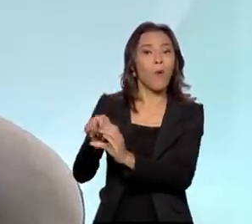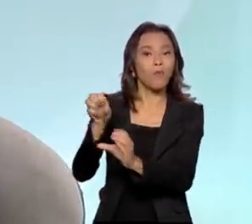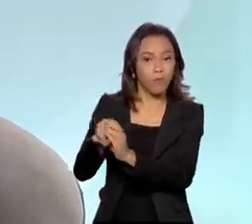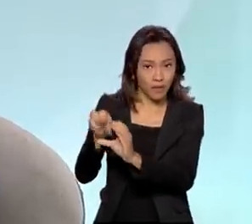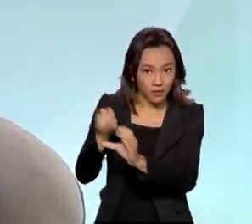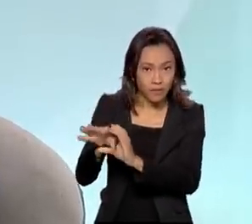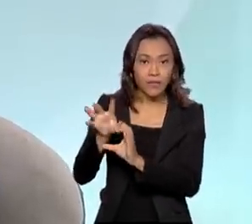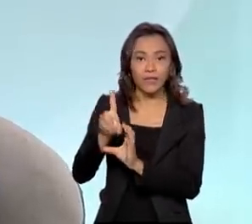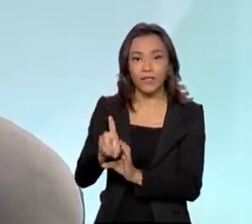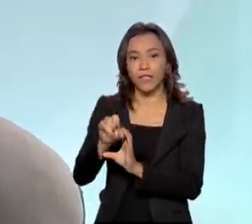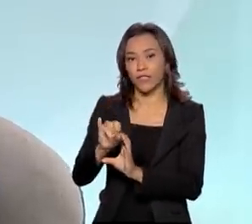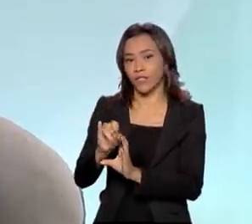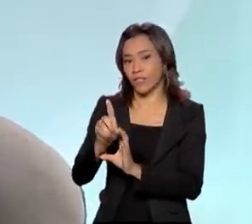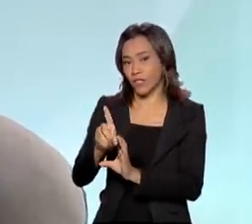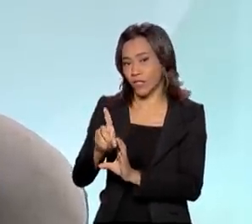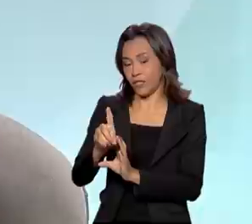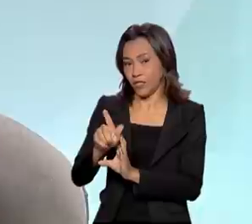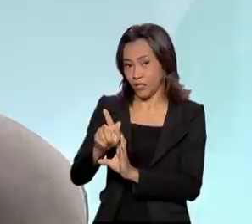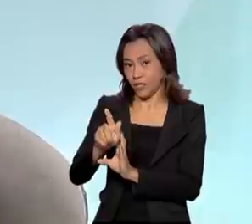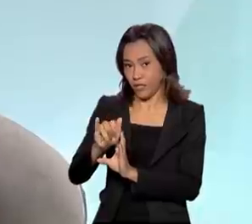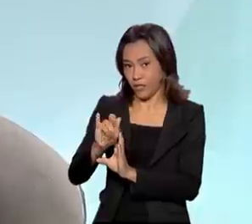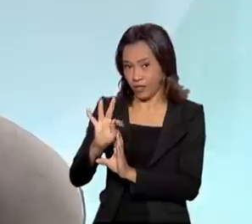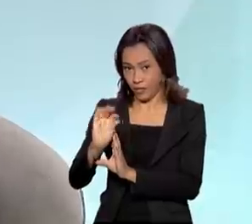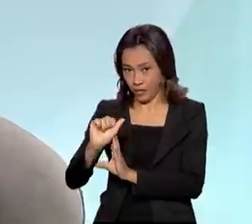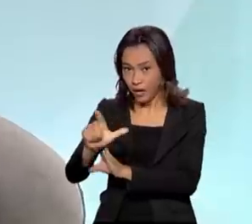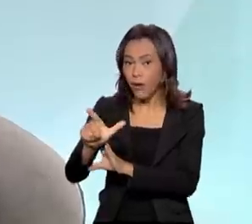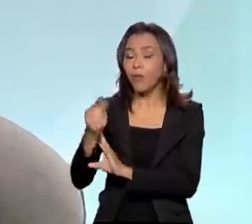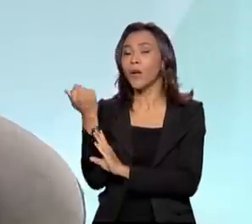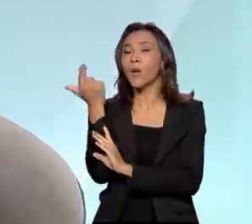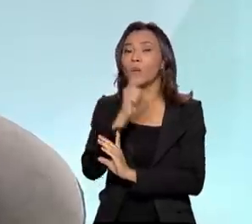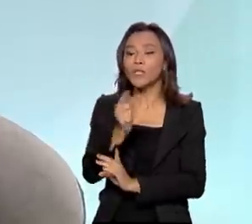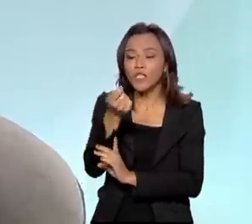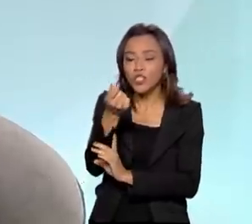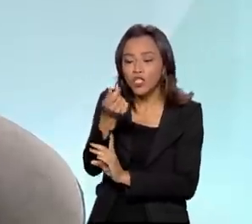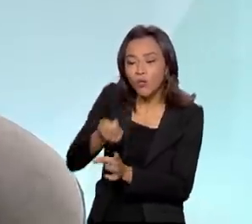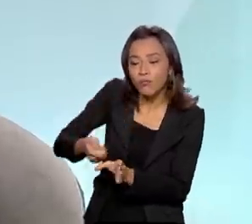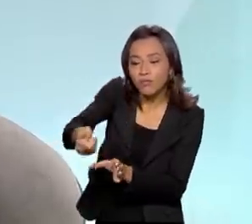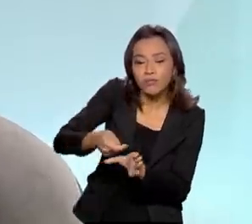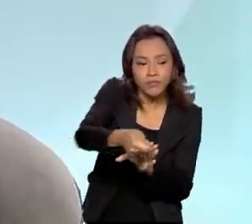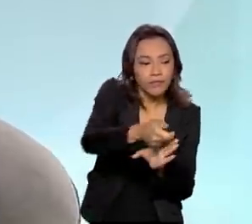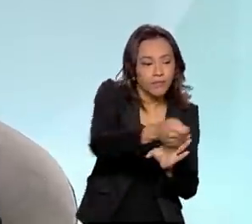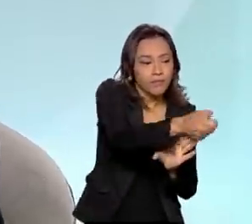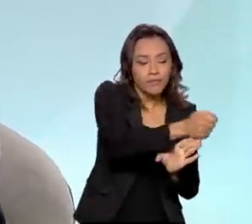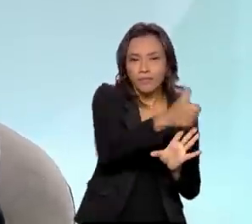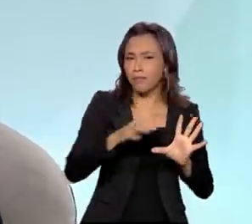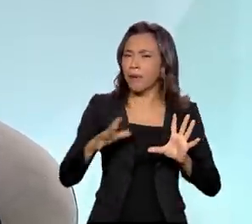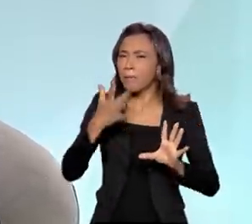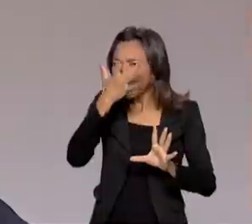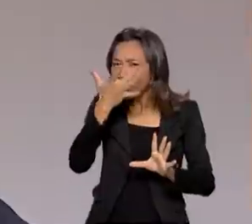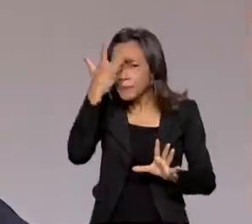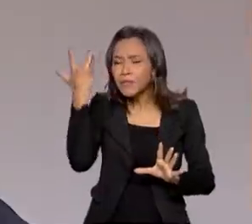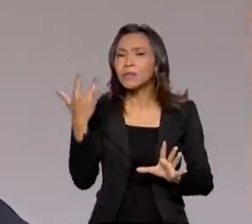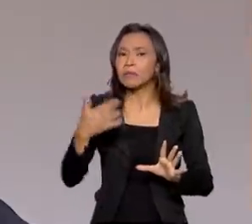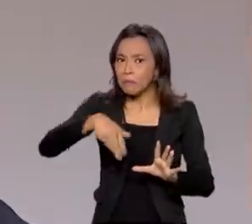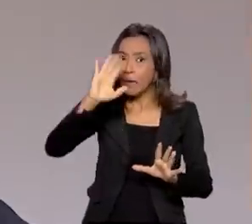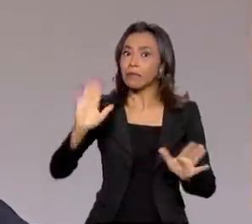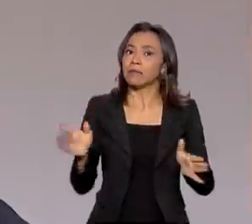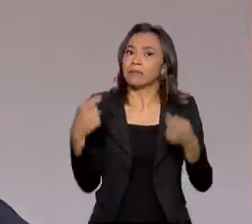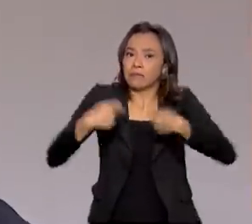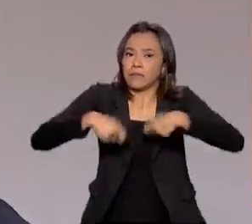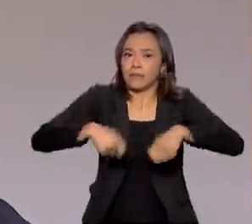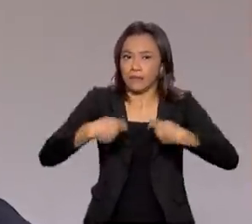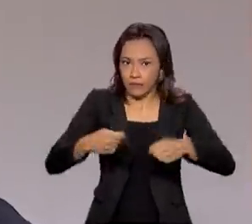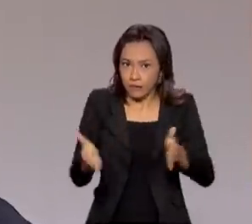e, com isso, nós conseguimos fazer com que o recurso chegasse aos brasileiros mais necessitados e também àqueles que tiveram suas